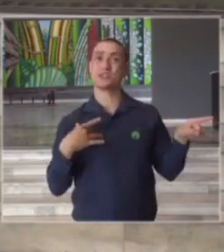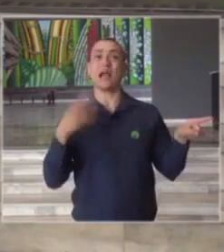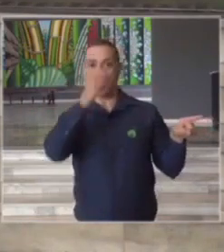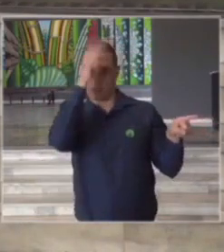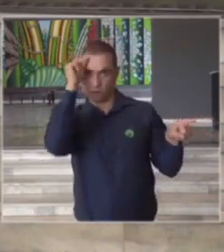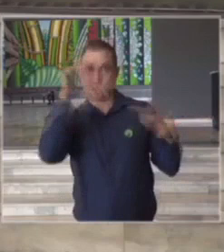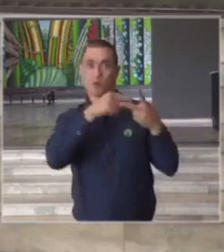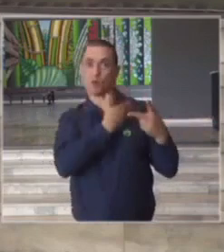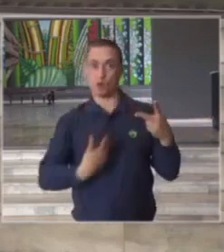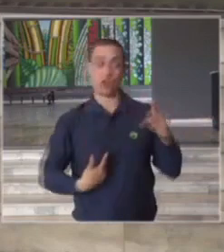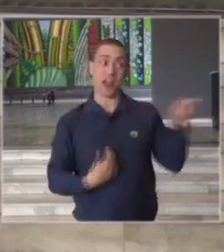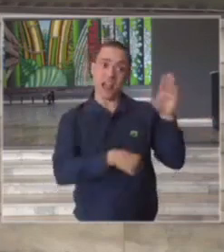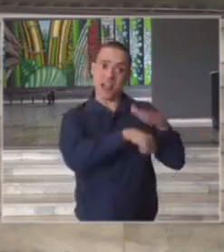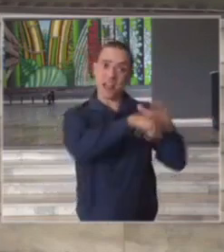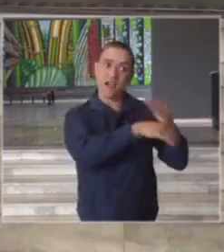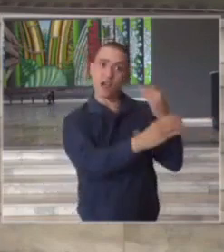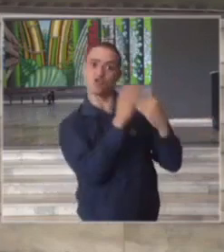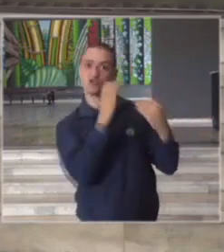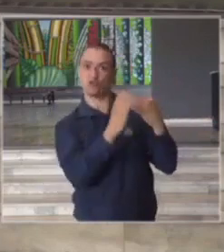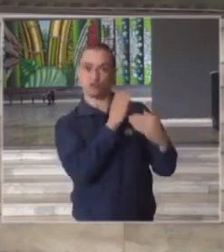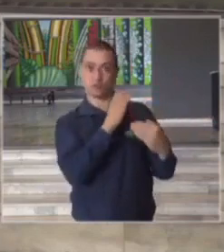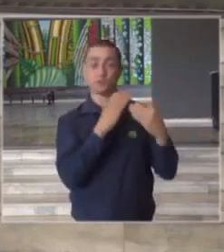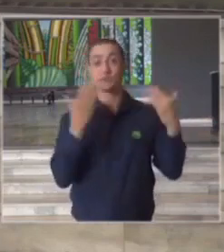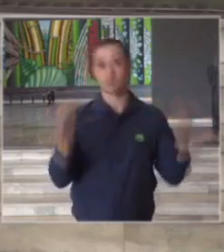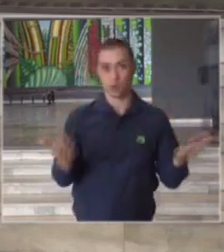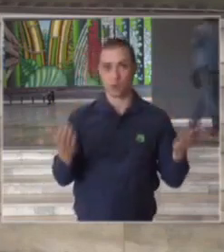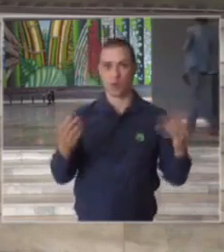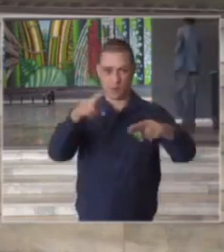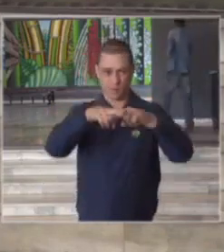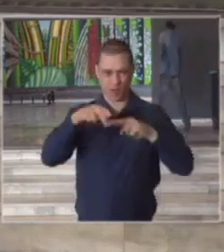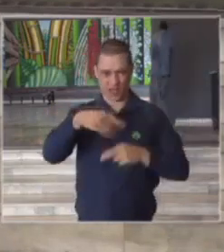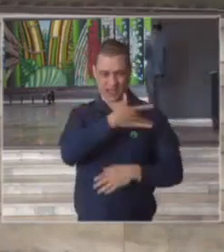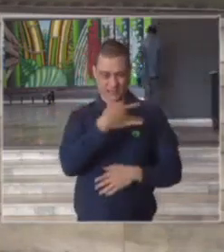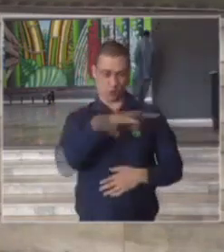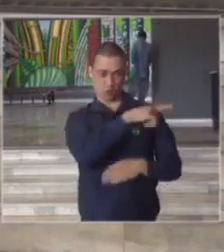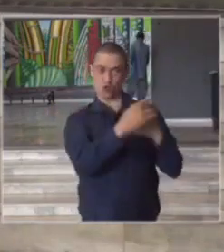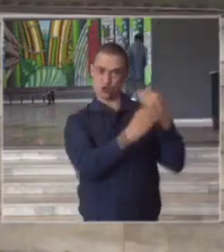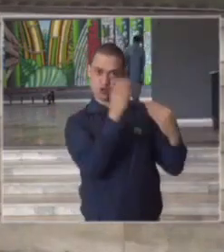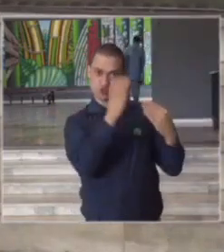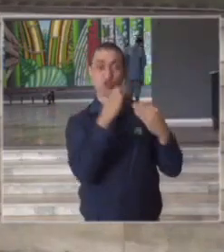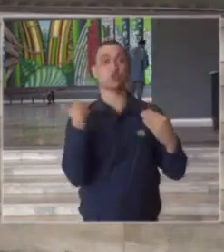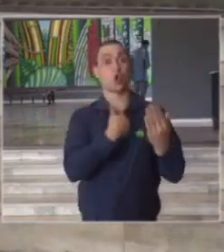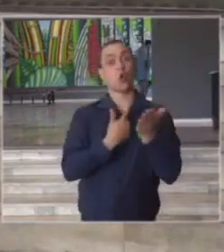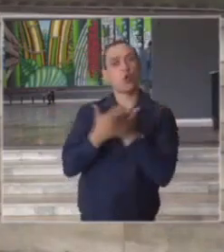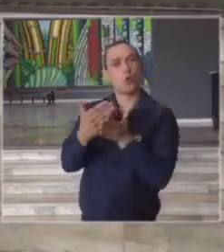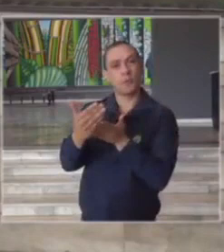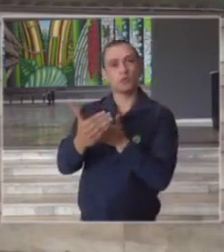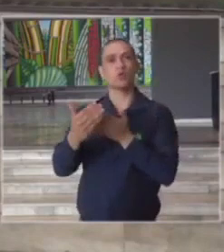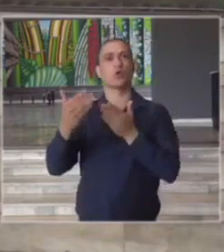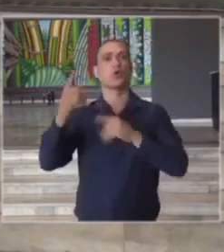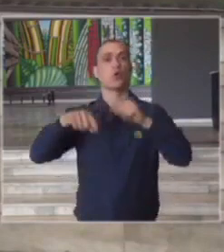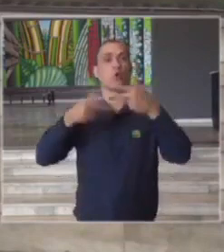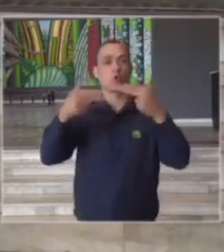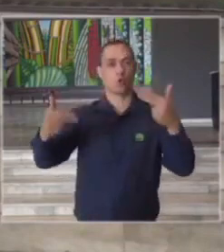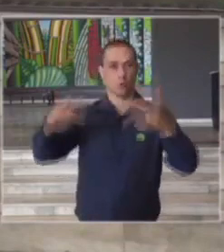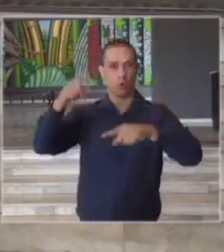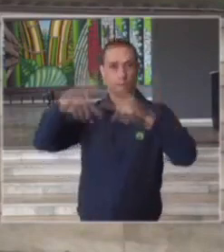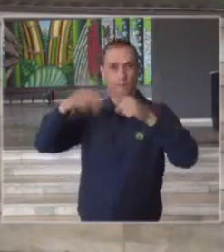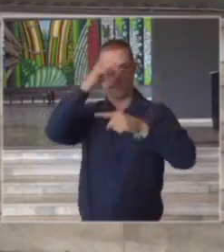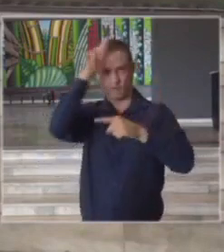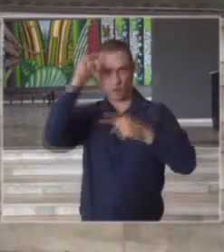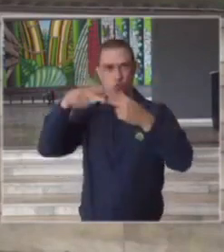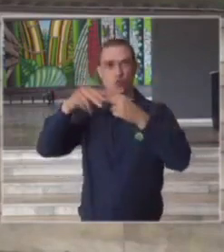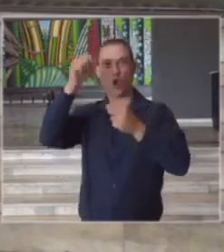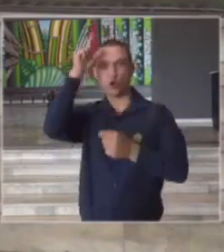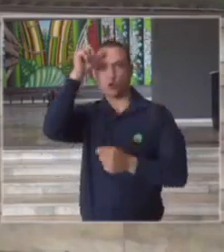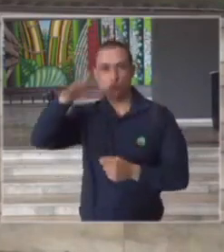municipal o que deve ser feito foi por conta da recomendação da área de saúde nós começamos a restringir os equipamentos públicos na área